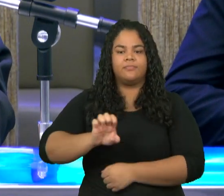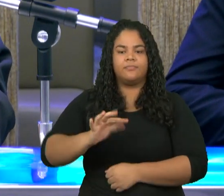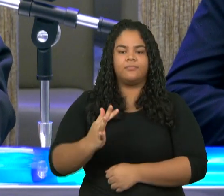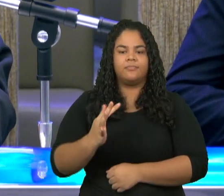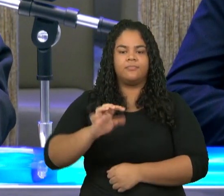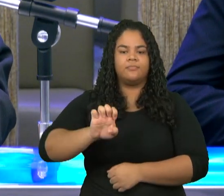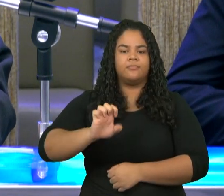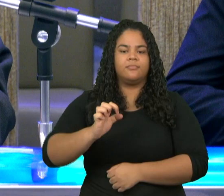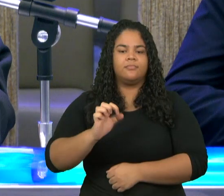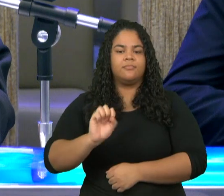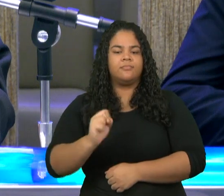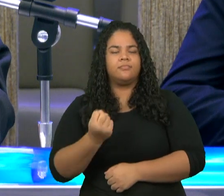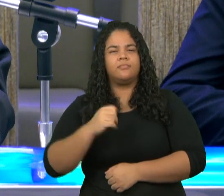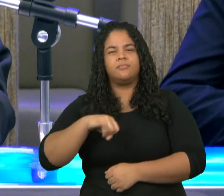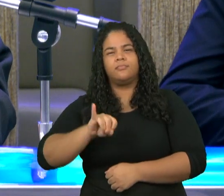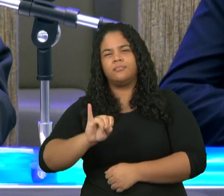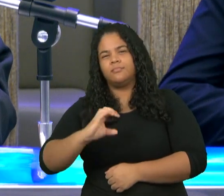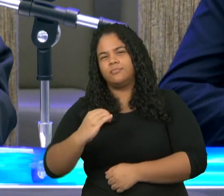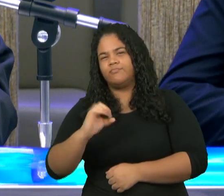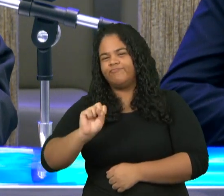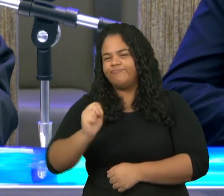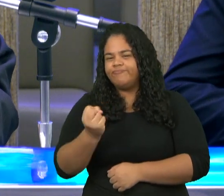e o versículo